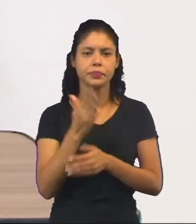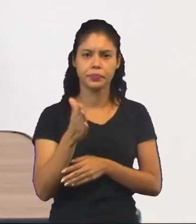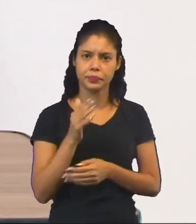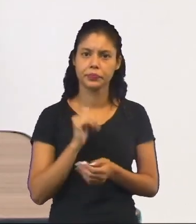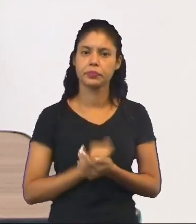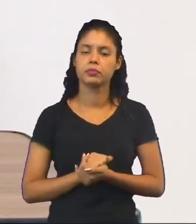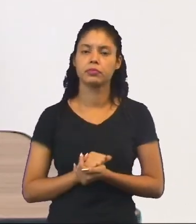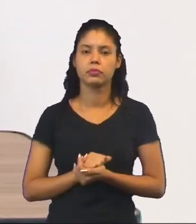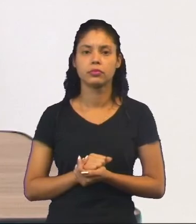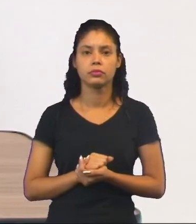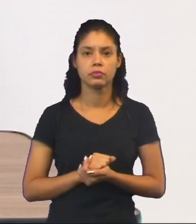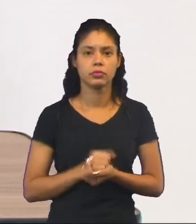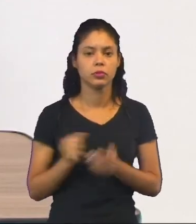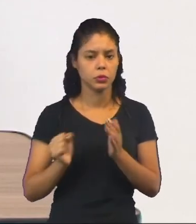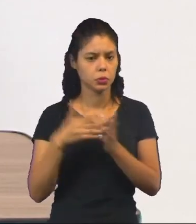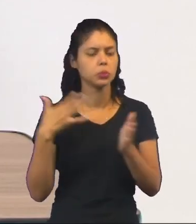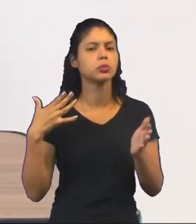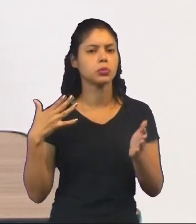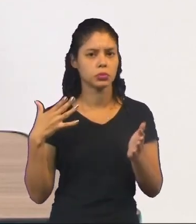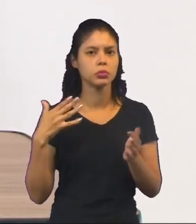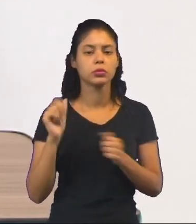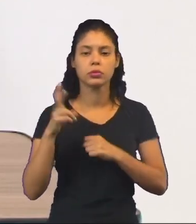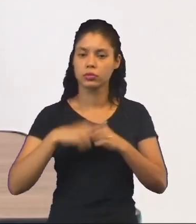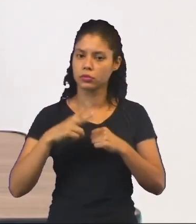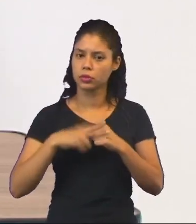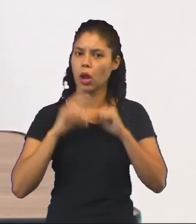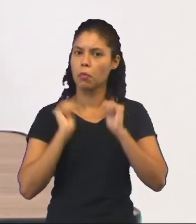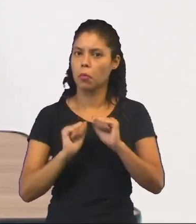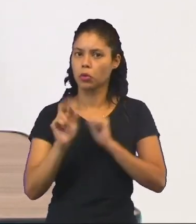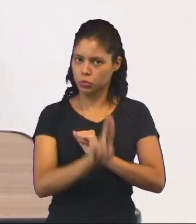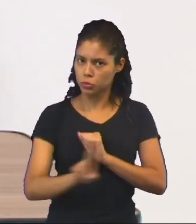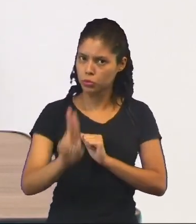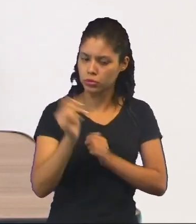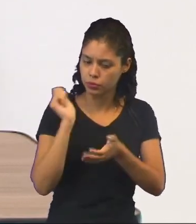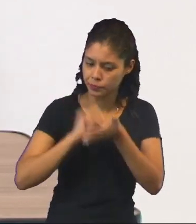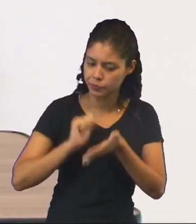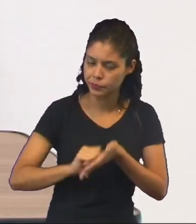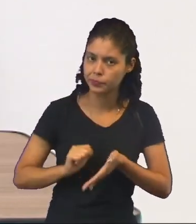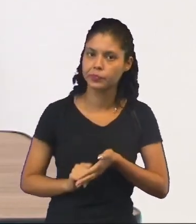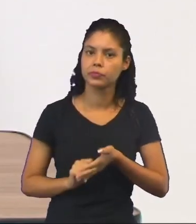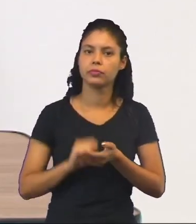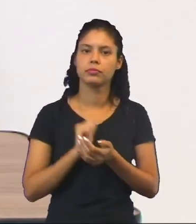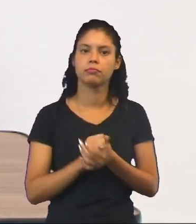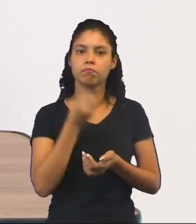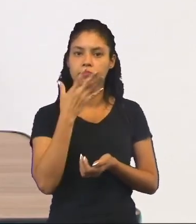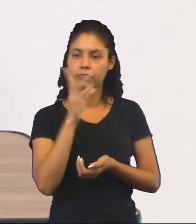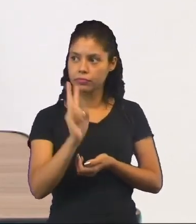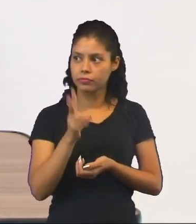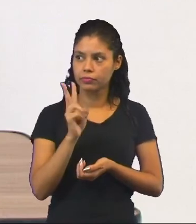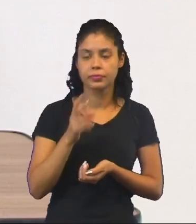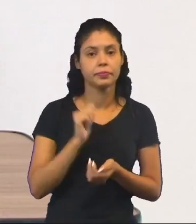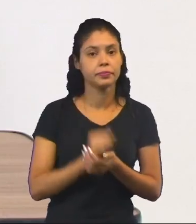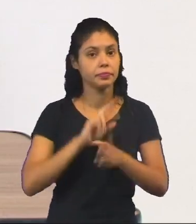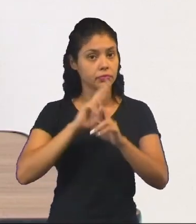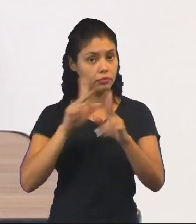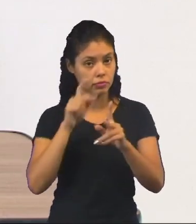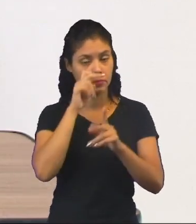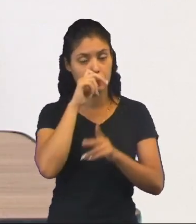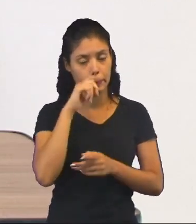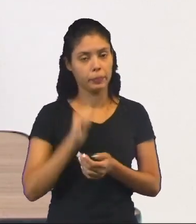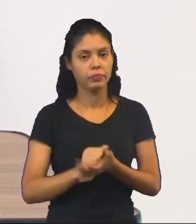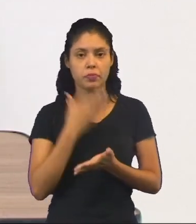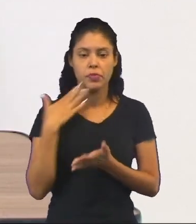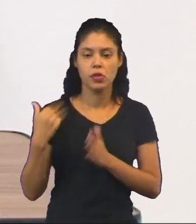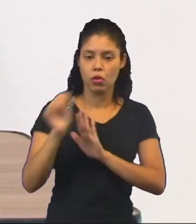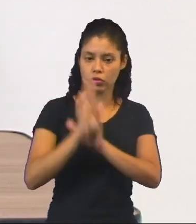mostrei alguns exemplos. Tem muitos verbos que a gente pode usar na nossa escrita. E é bom sempre diversificar para